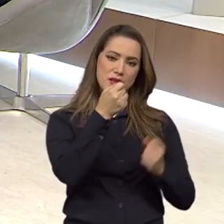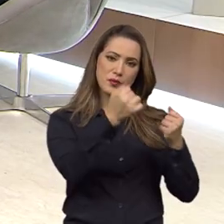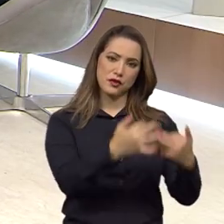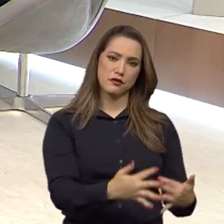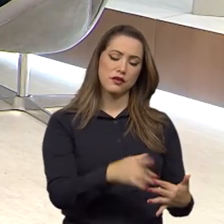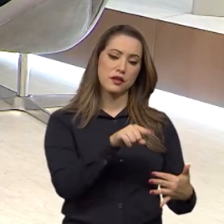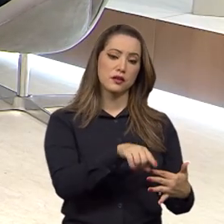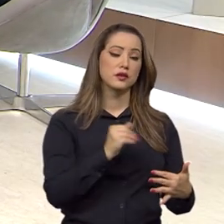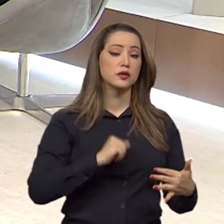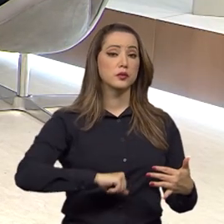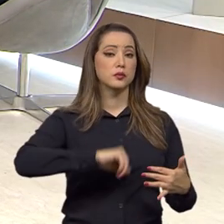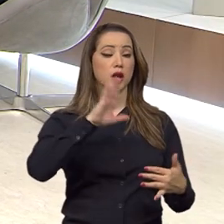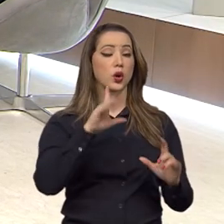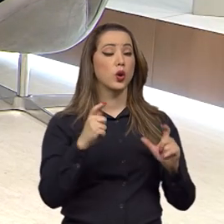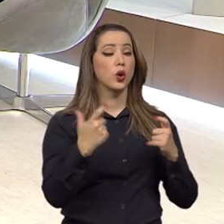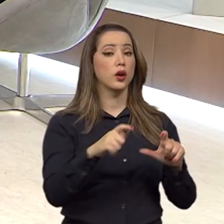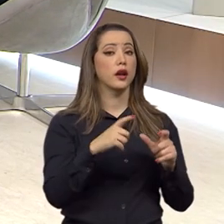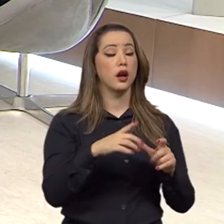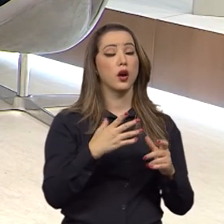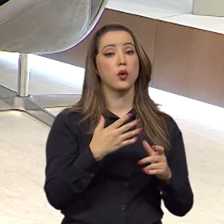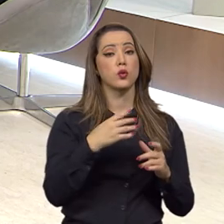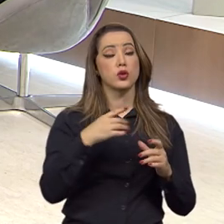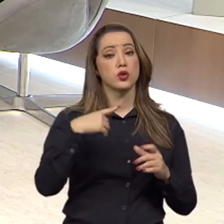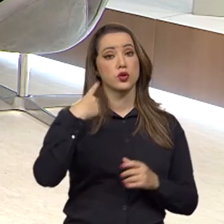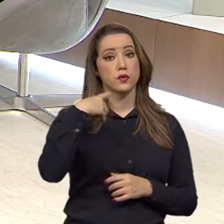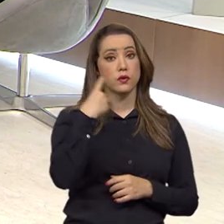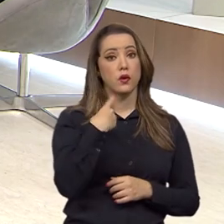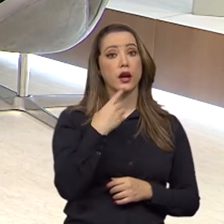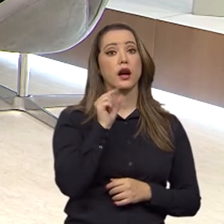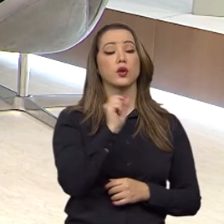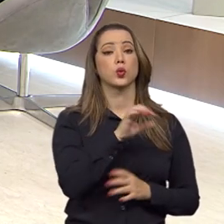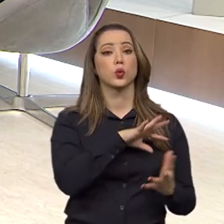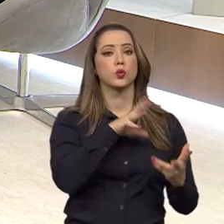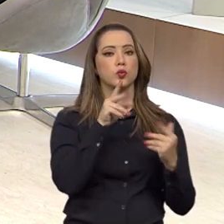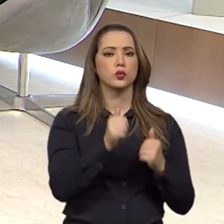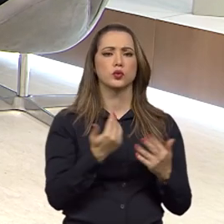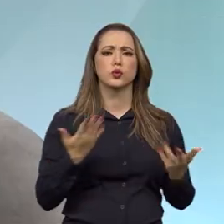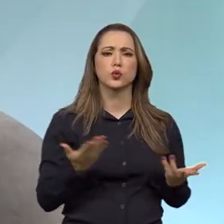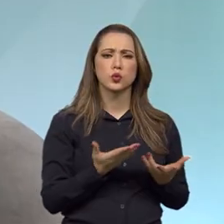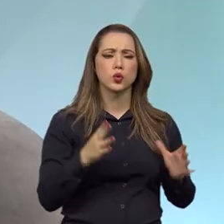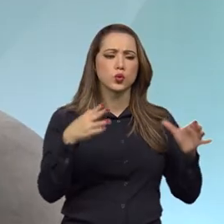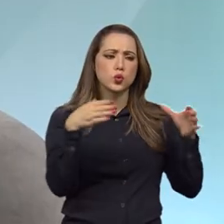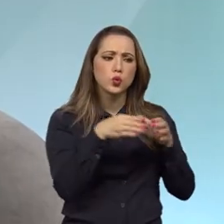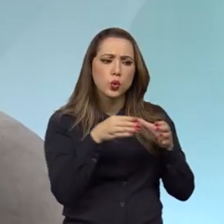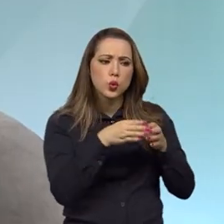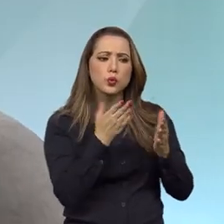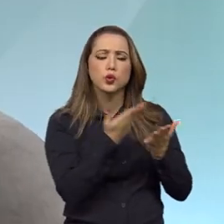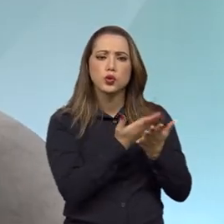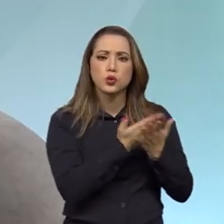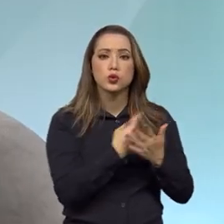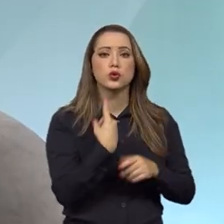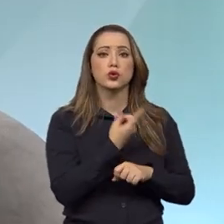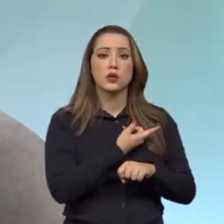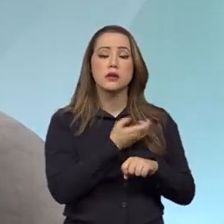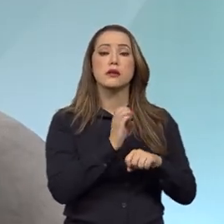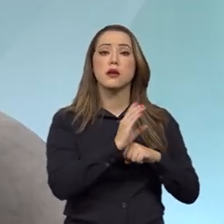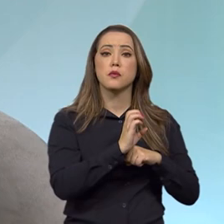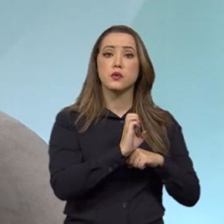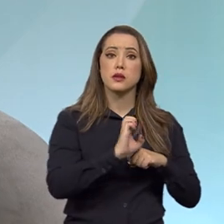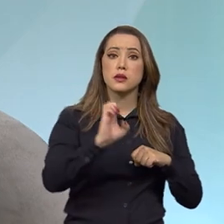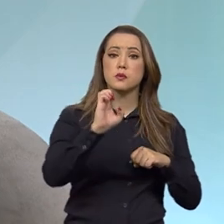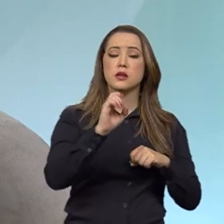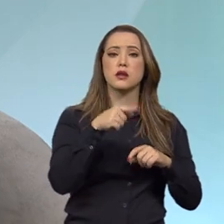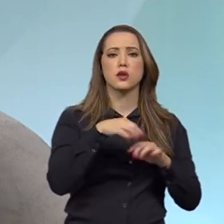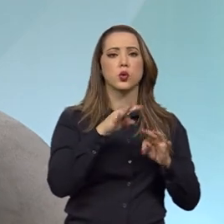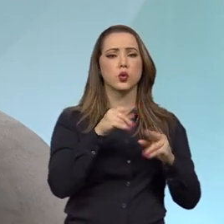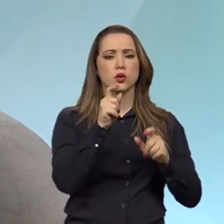é um dos maiores escritórios de advocacia do mundo, a AGU, se não a maior história de advocacia do mundo, nós temos especializações, todas as